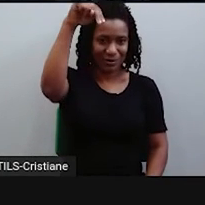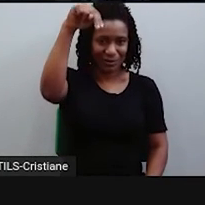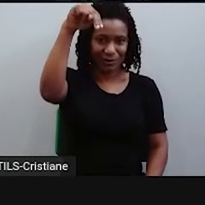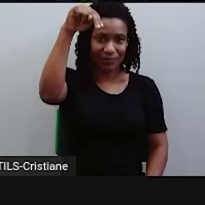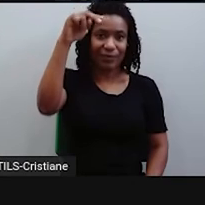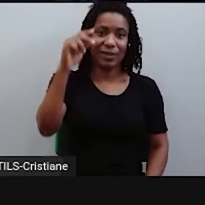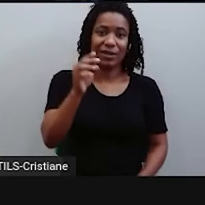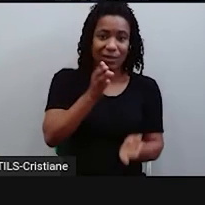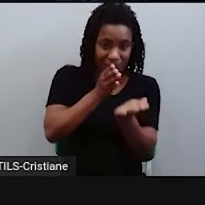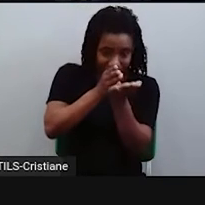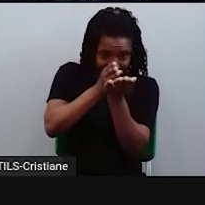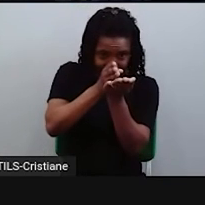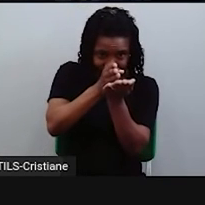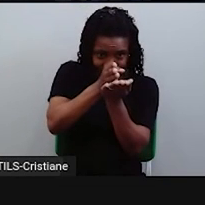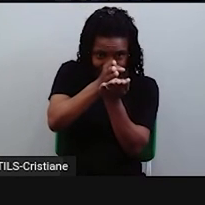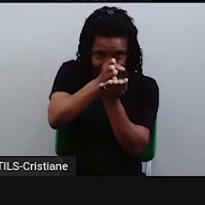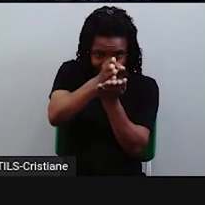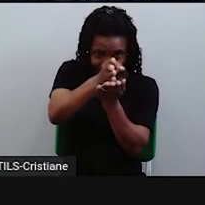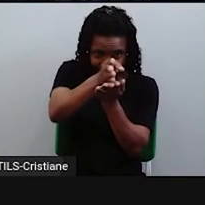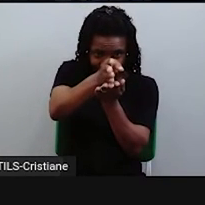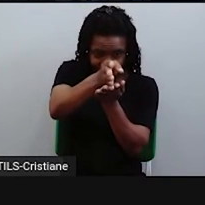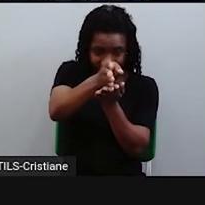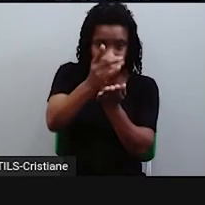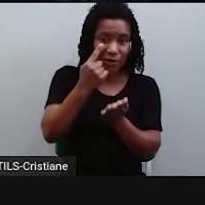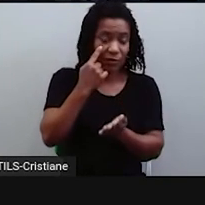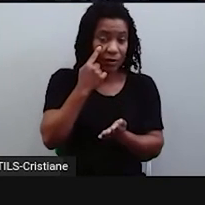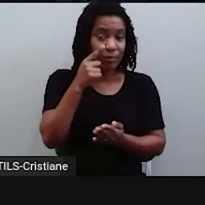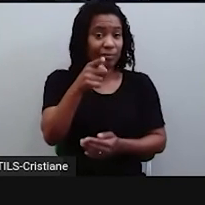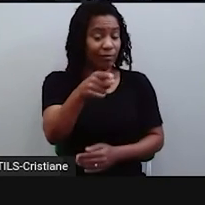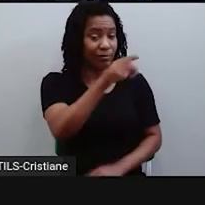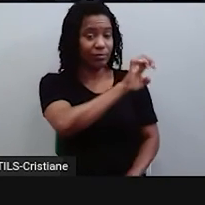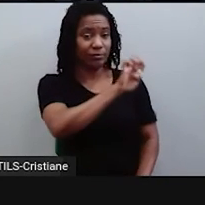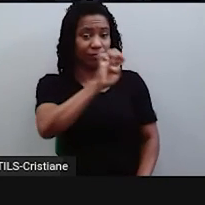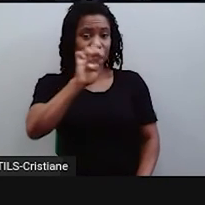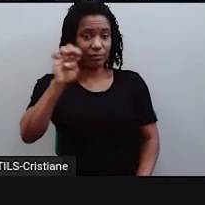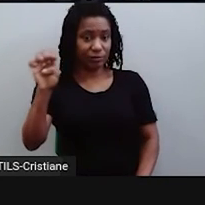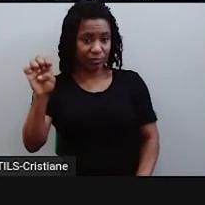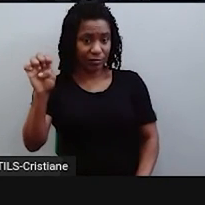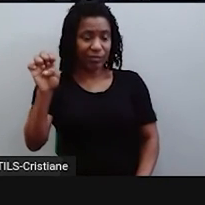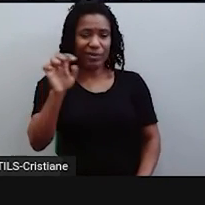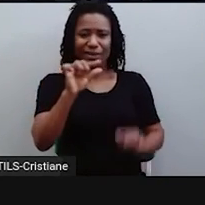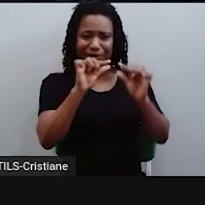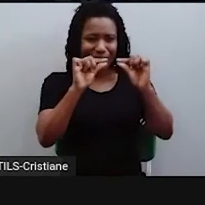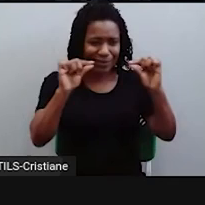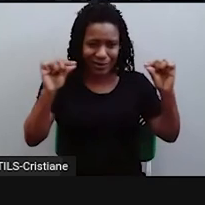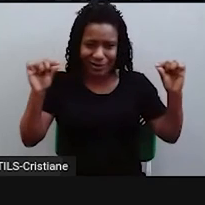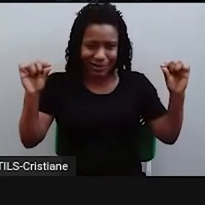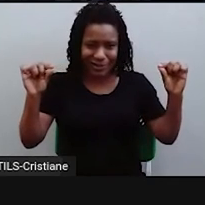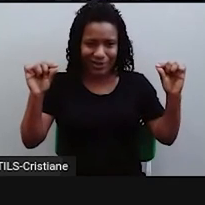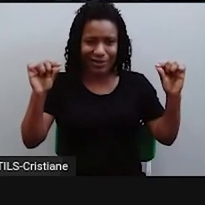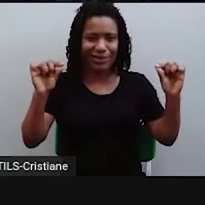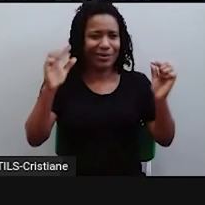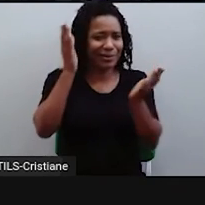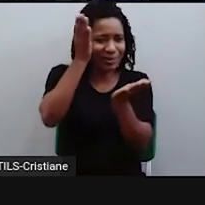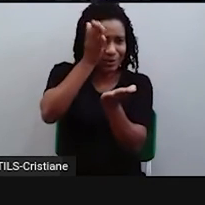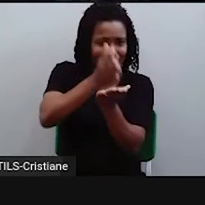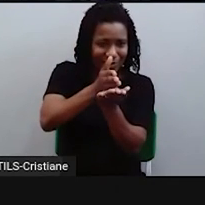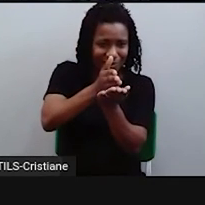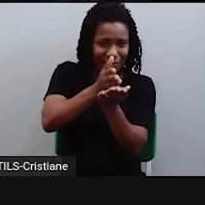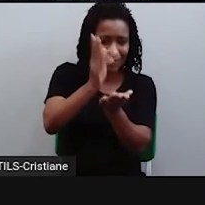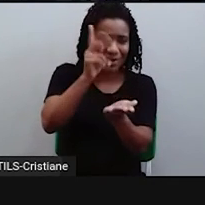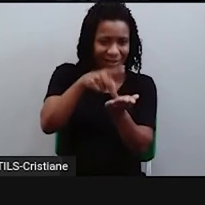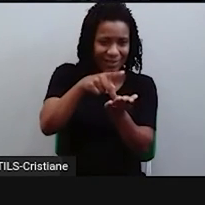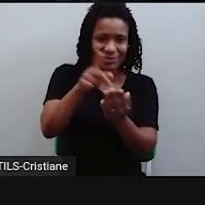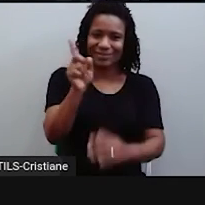ela não existe toda aí, né, aqui é só um monumento e que atrai muitos turistas e que é um marco zero, né,